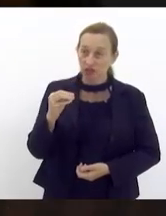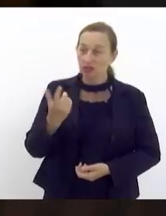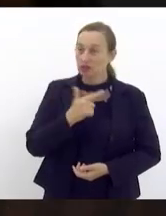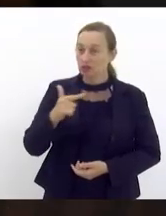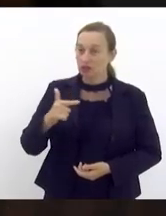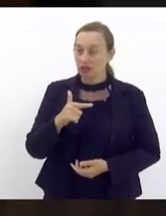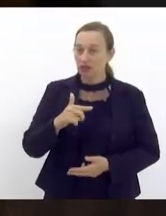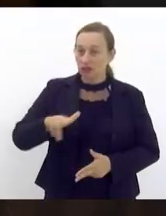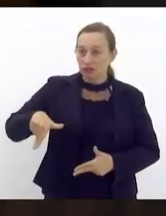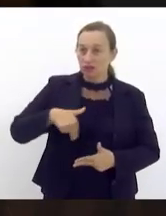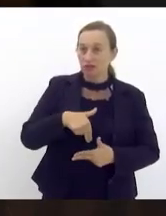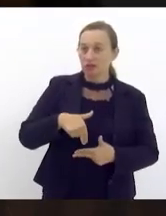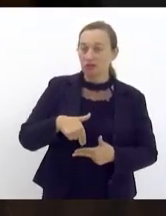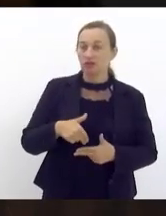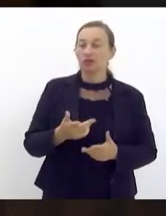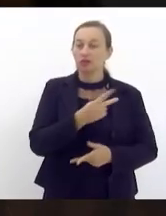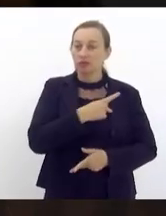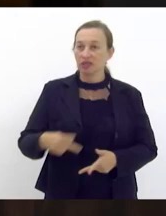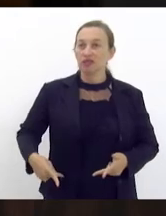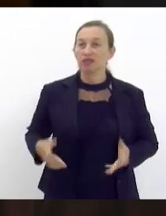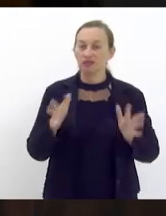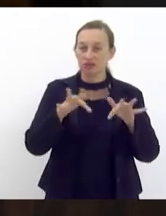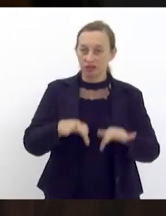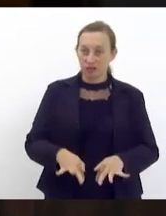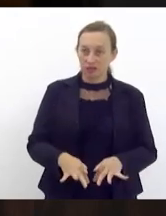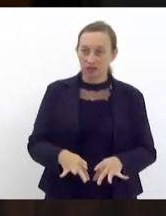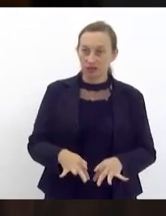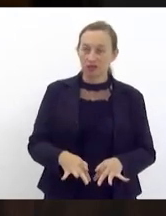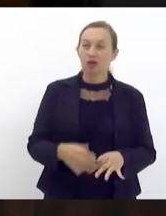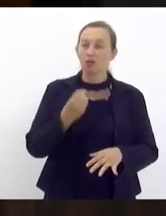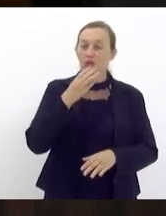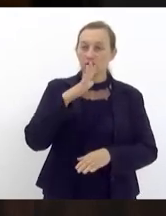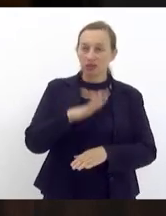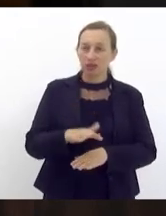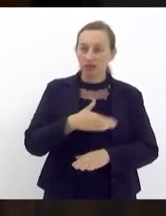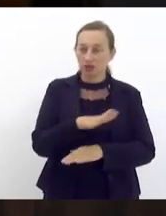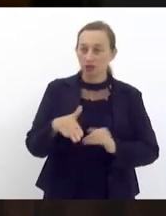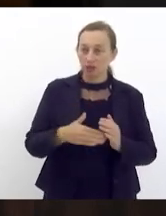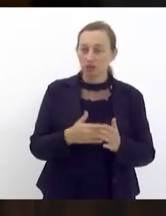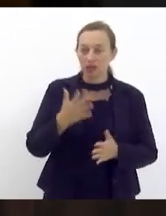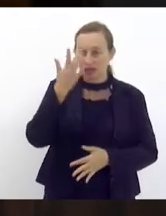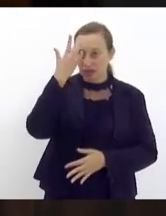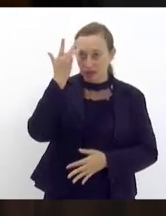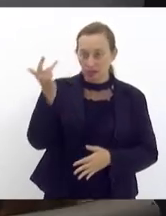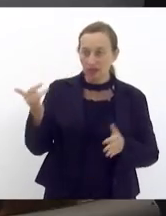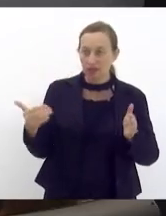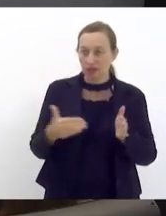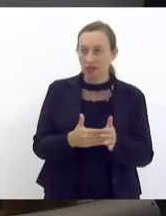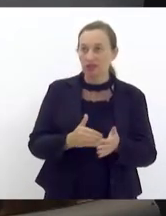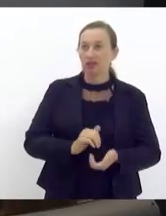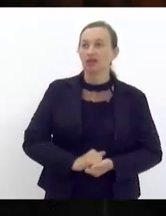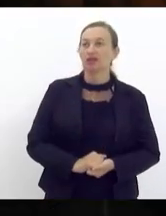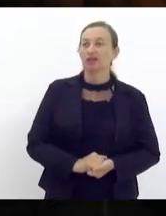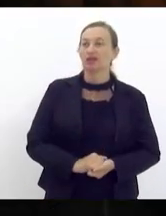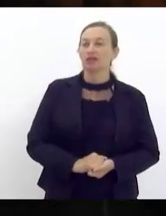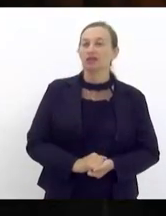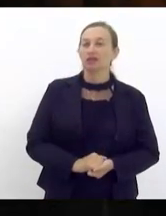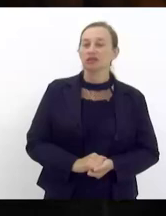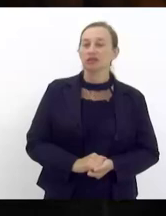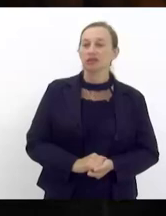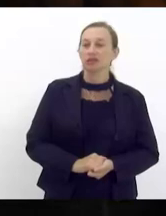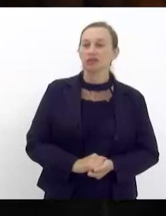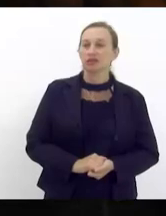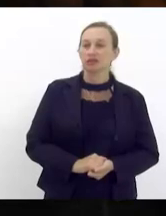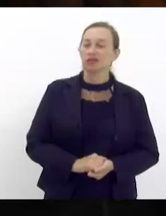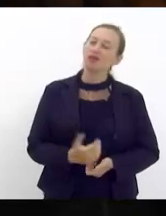havendo mais orador escrito a presidência encerra a presente sessão boa tarde a todos e até amanhã eu só queria agradecer a presença de um cara um